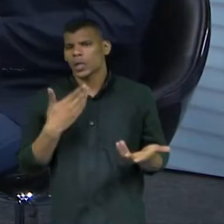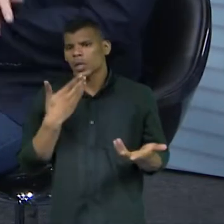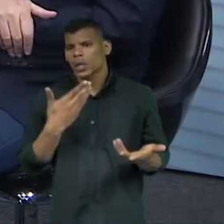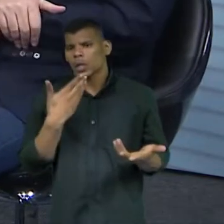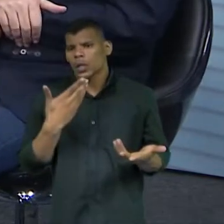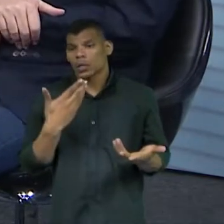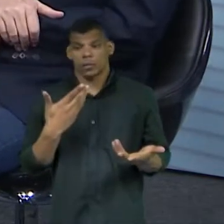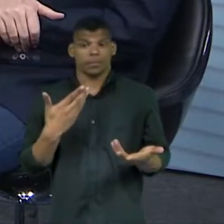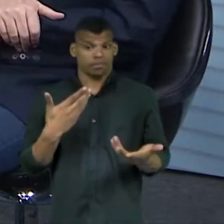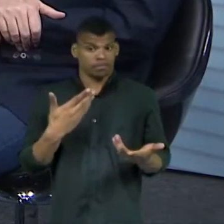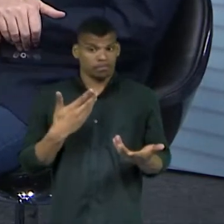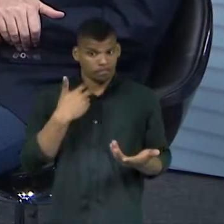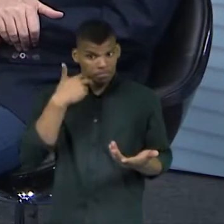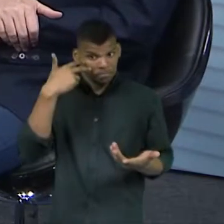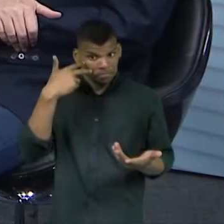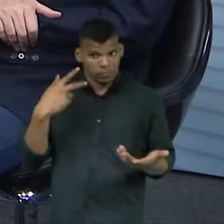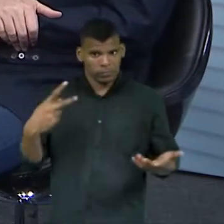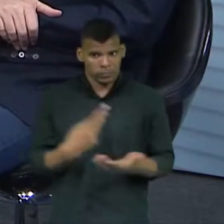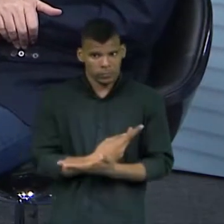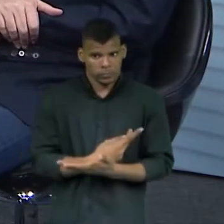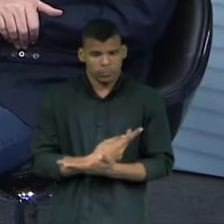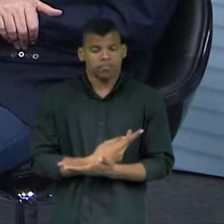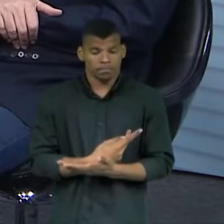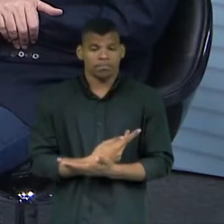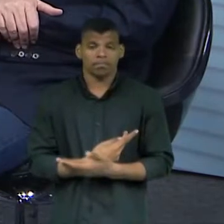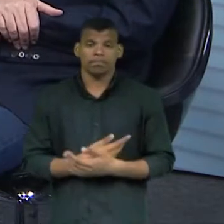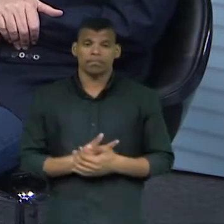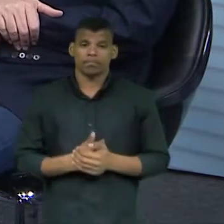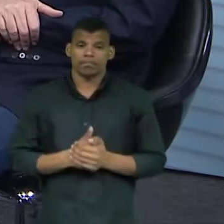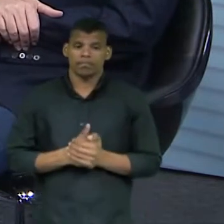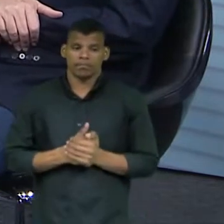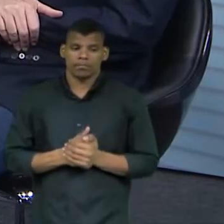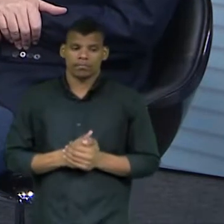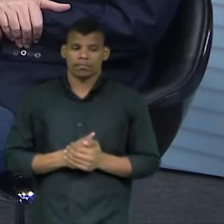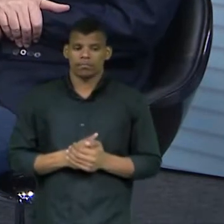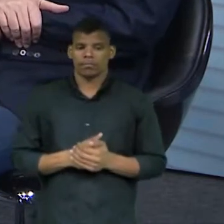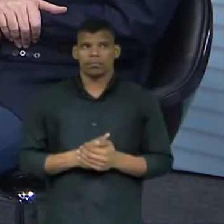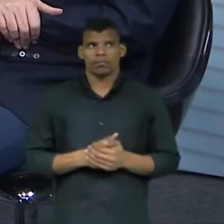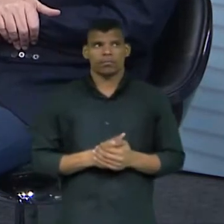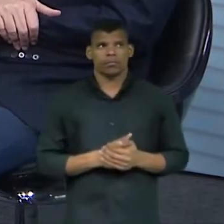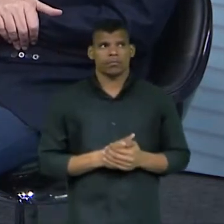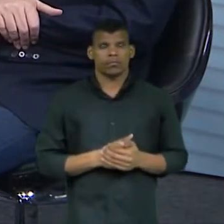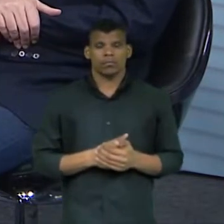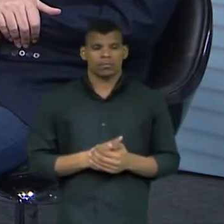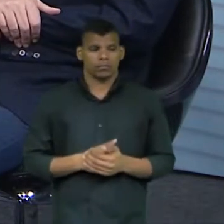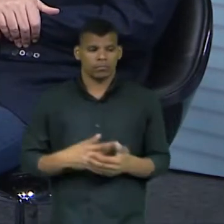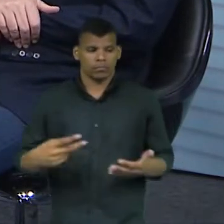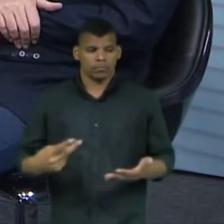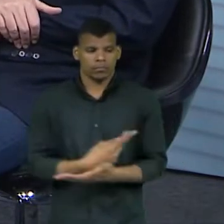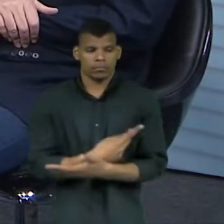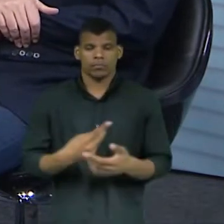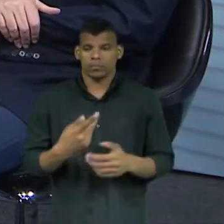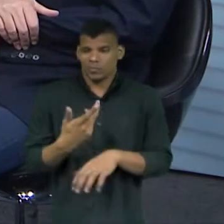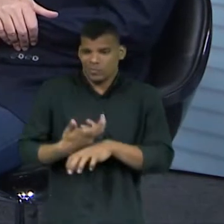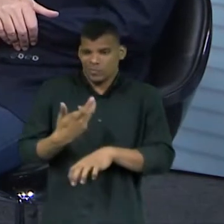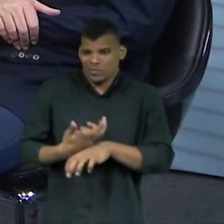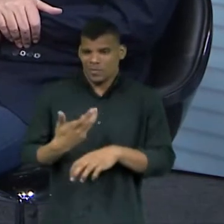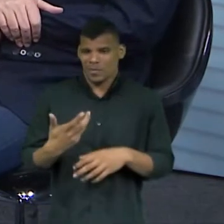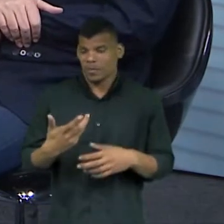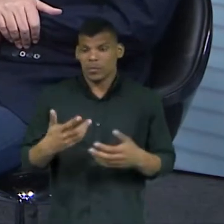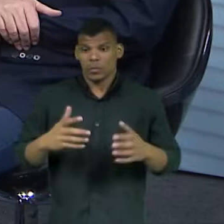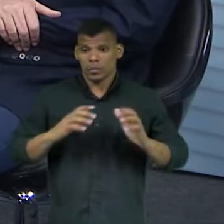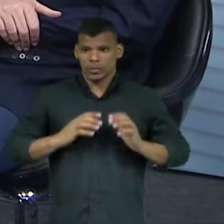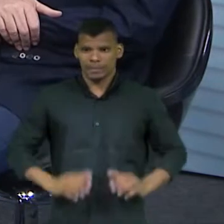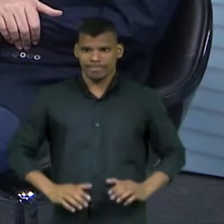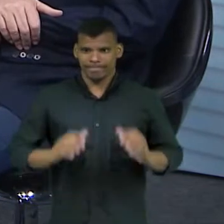constrangimento. Com certeza. A legislação traz, inclusive, essa vedação expressa e tem sanções de natureza disciplinar, pode